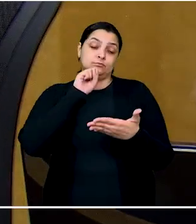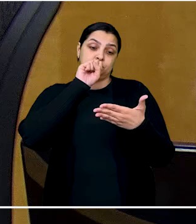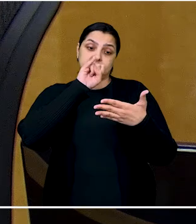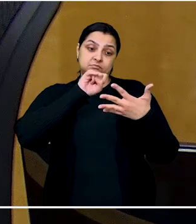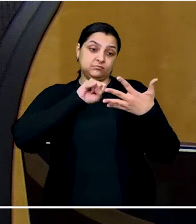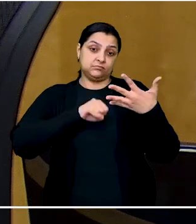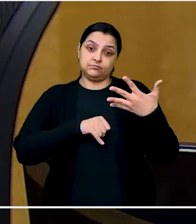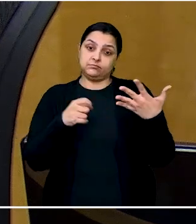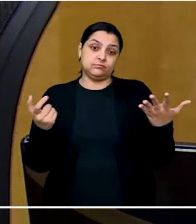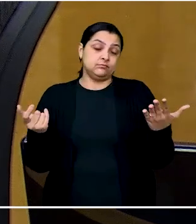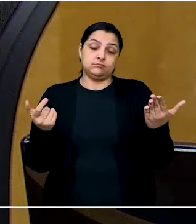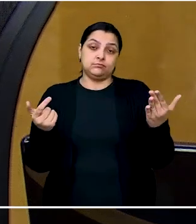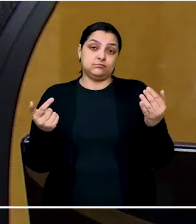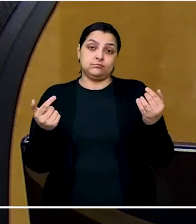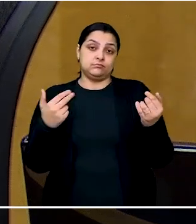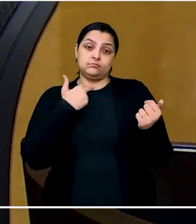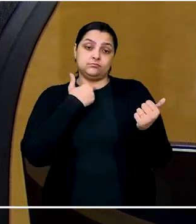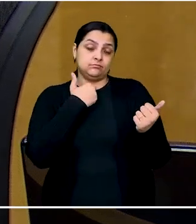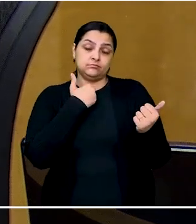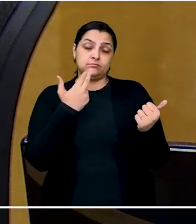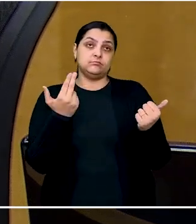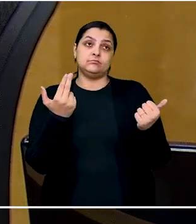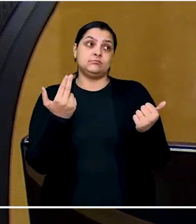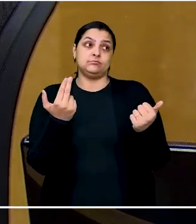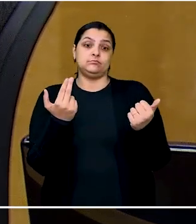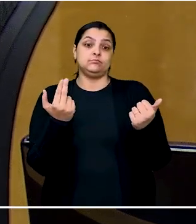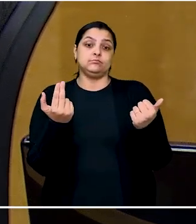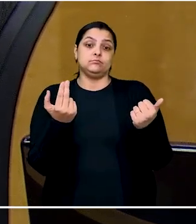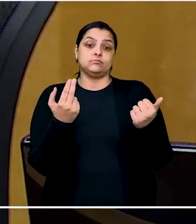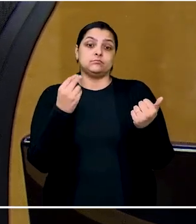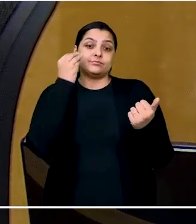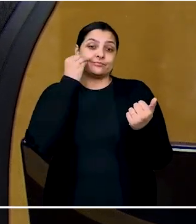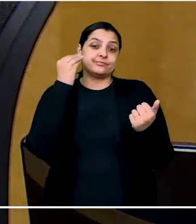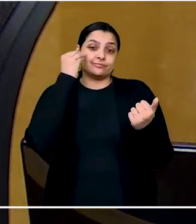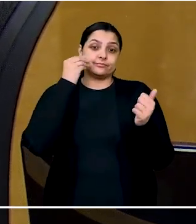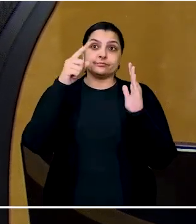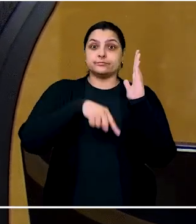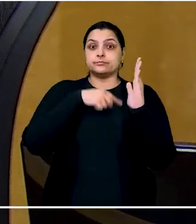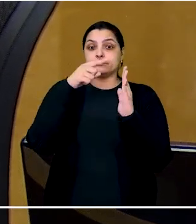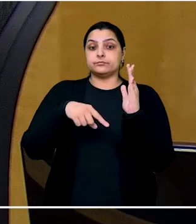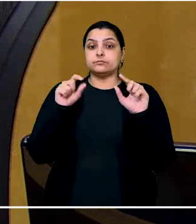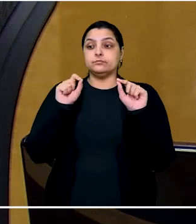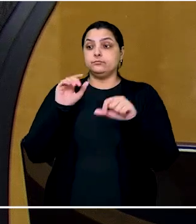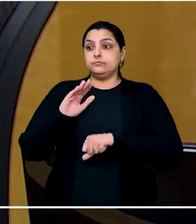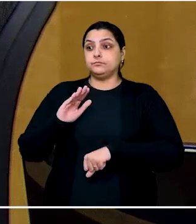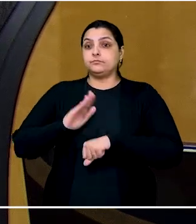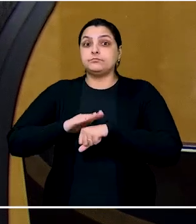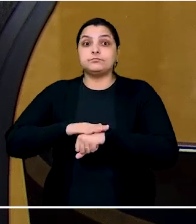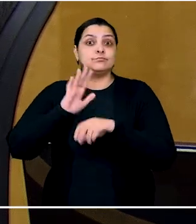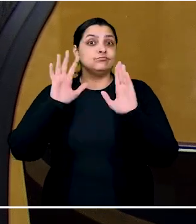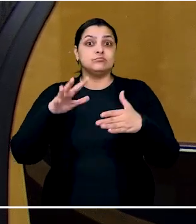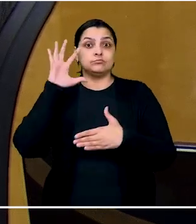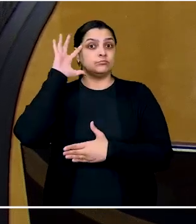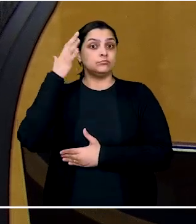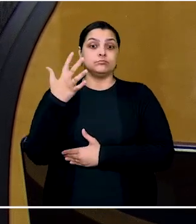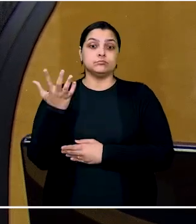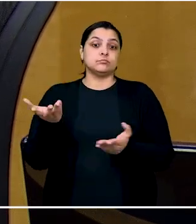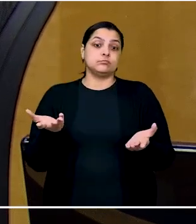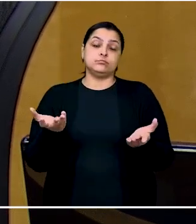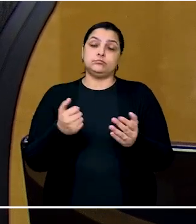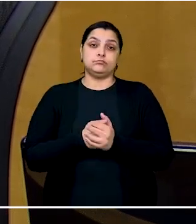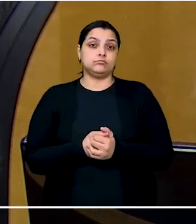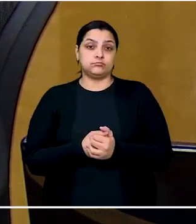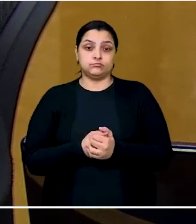portanto, não seria de colusão propriamente dita, mas uma tentativa de anular aquilo que se fez com o